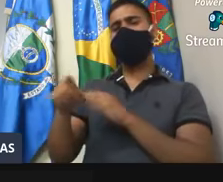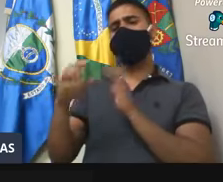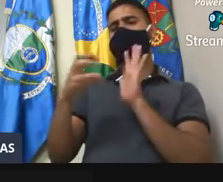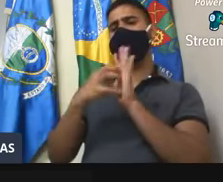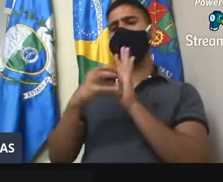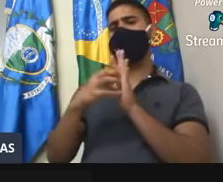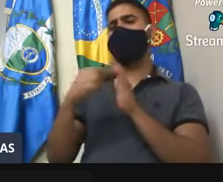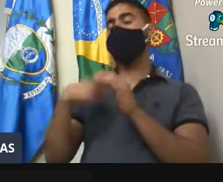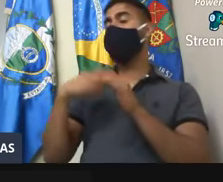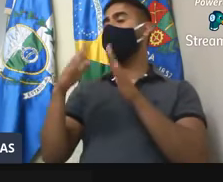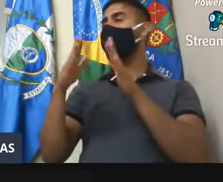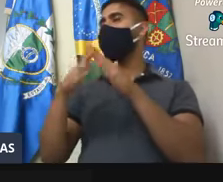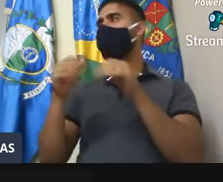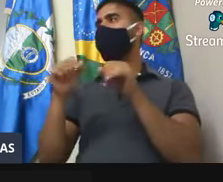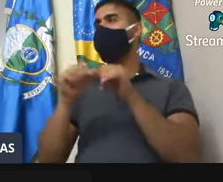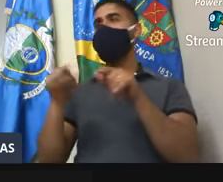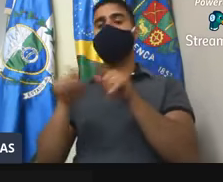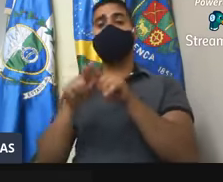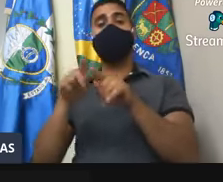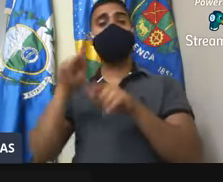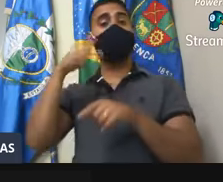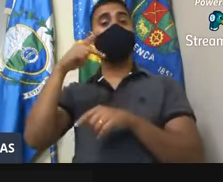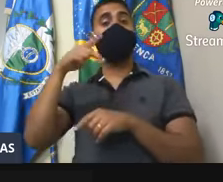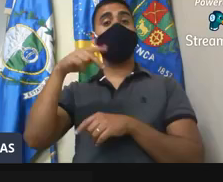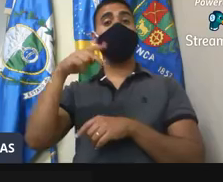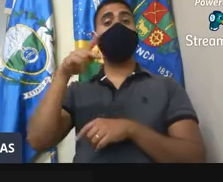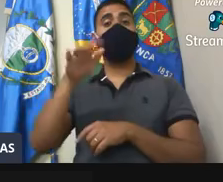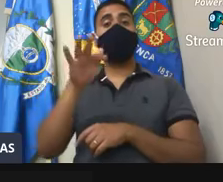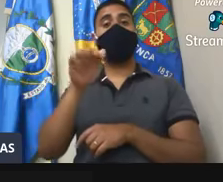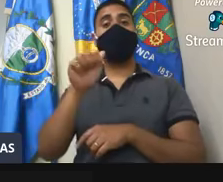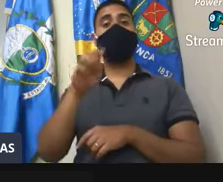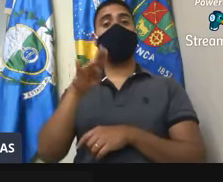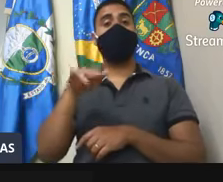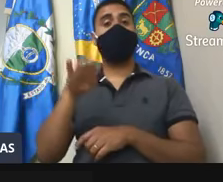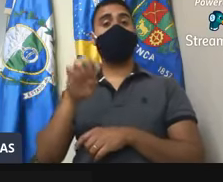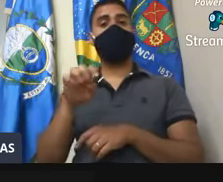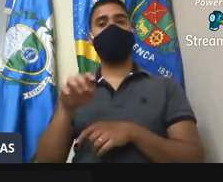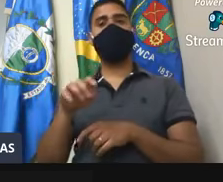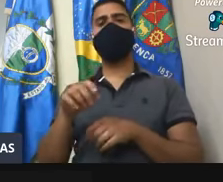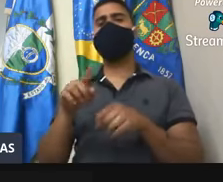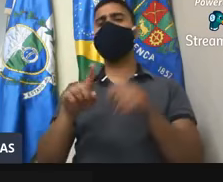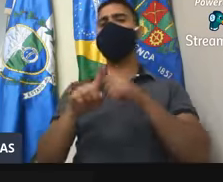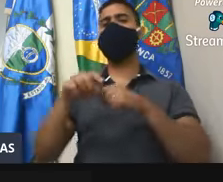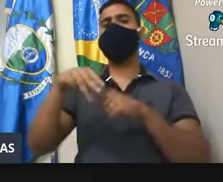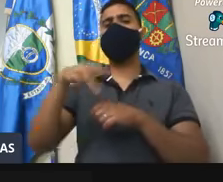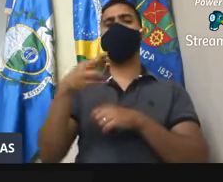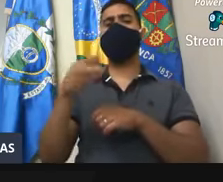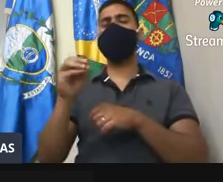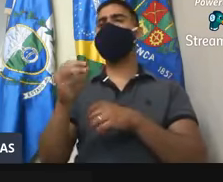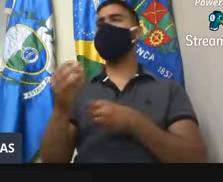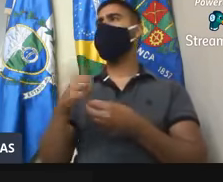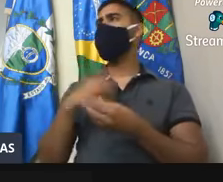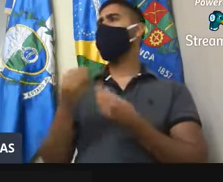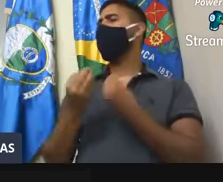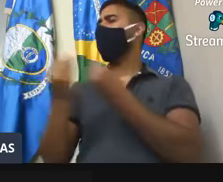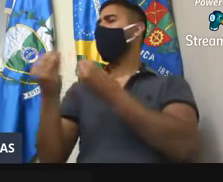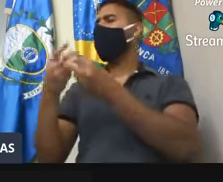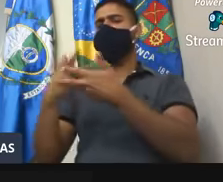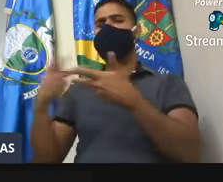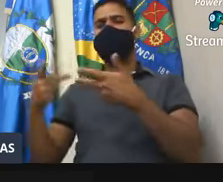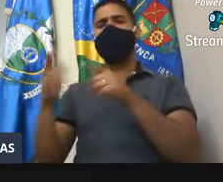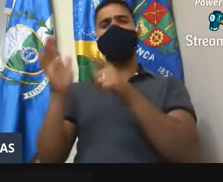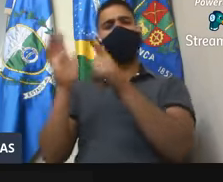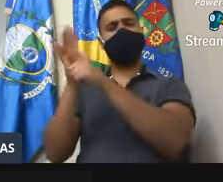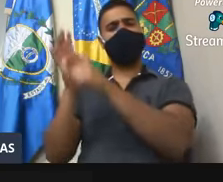Esse pedido foi feito pela vereadora Fabiana em março, onde foi enviado pelo prefeito aqui toda essa documentação.